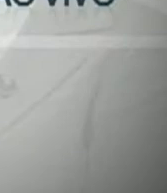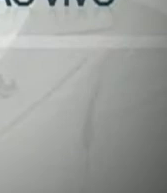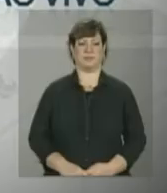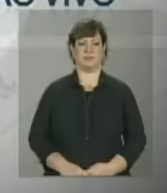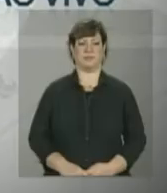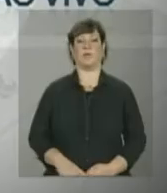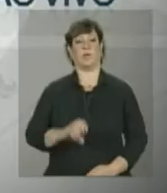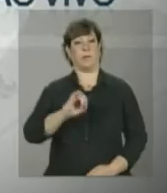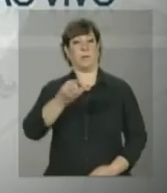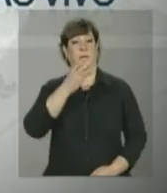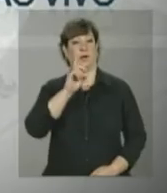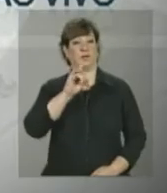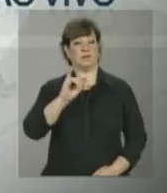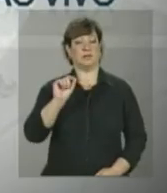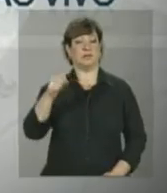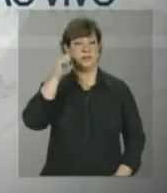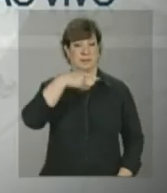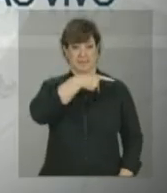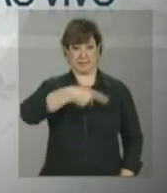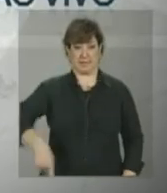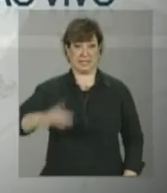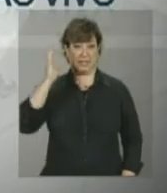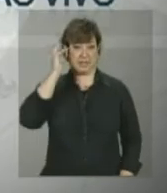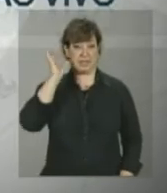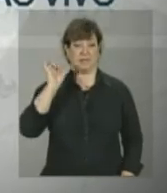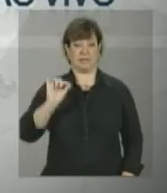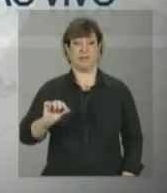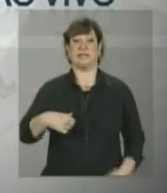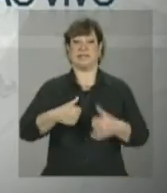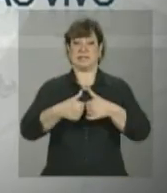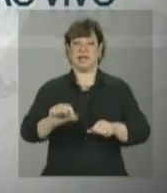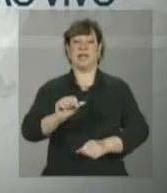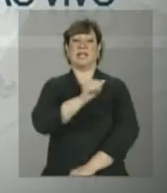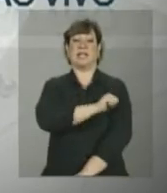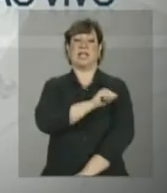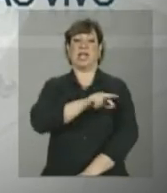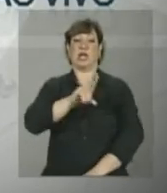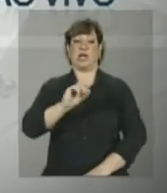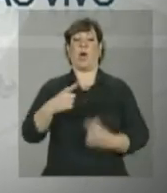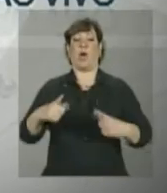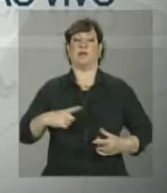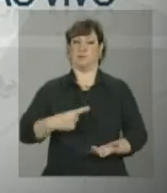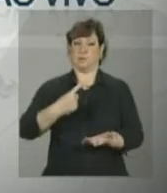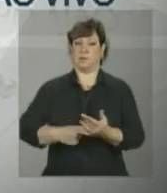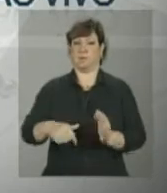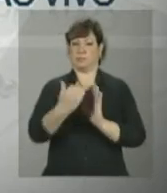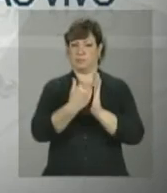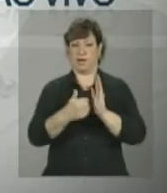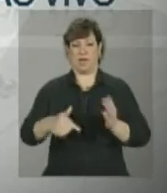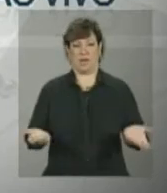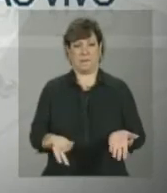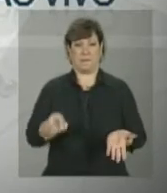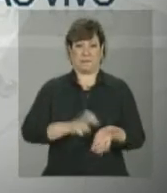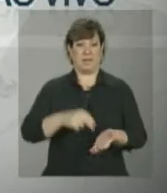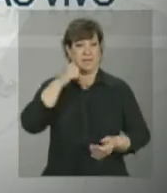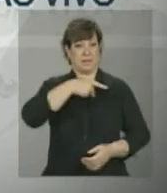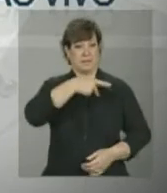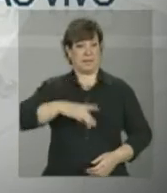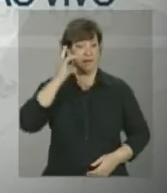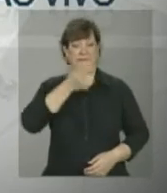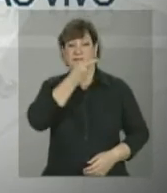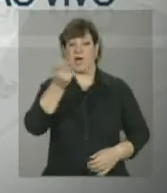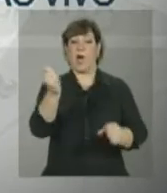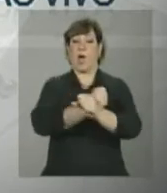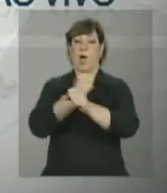Olá, bom dia. A presidenta Dilma Rousseff está no Rio de Janeiro, onde cumpre a agenda esta manhã. A presidenta visita